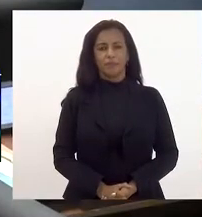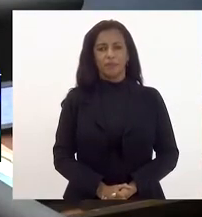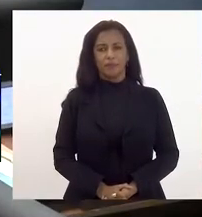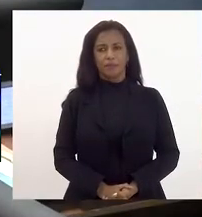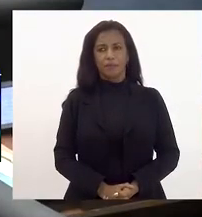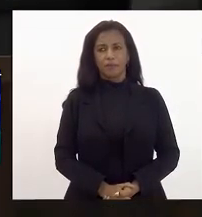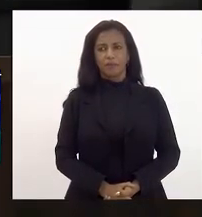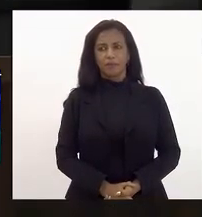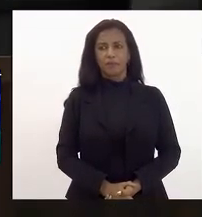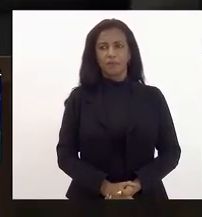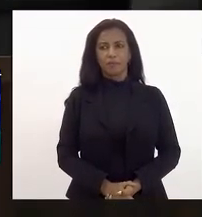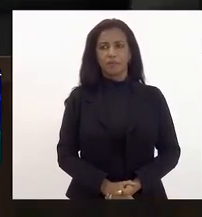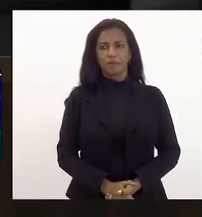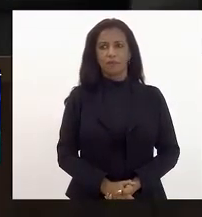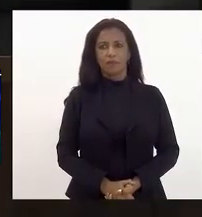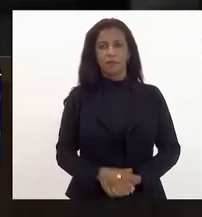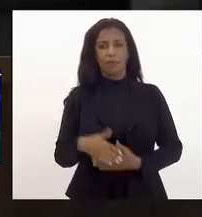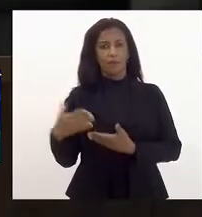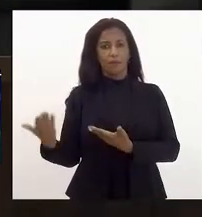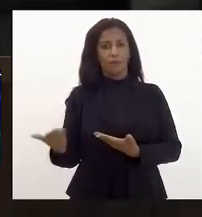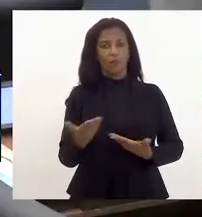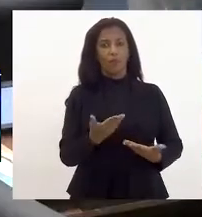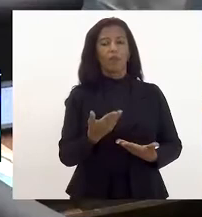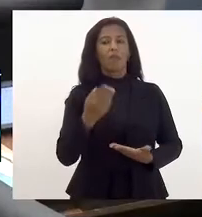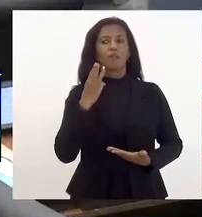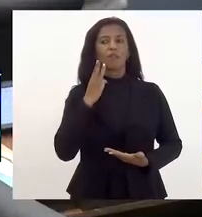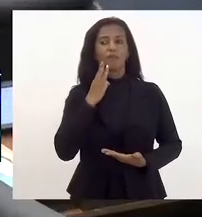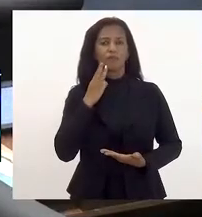Próximo orador escrito é deputado Valdeck.